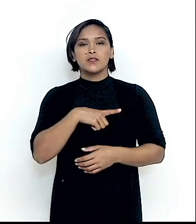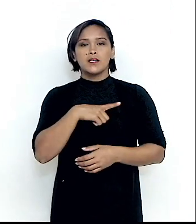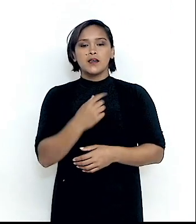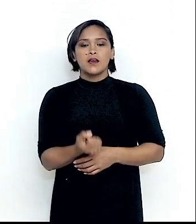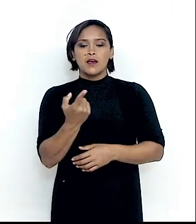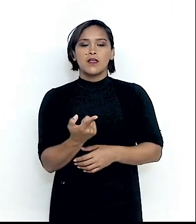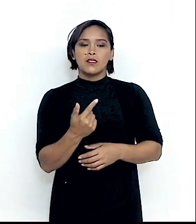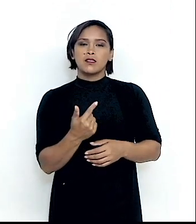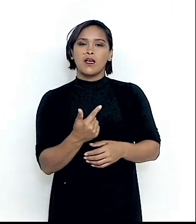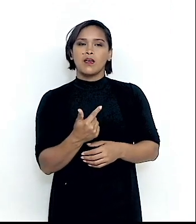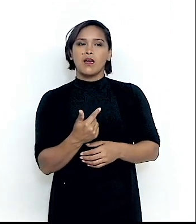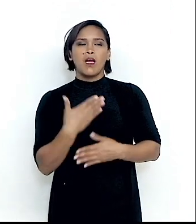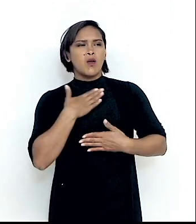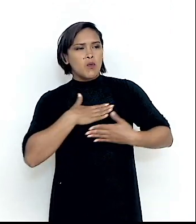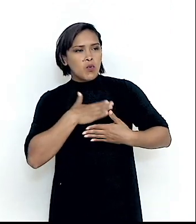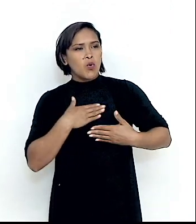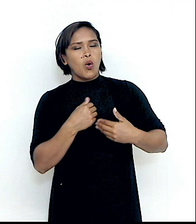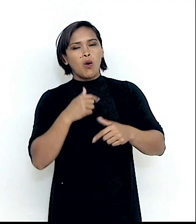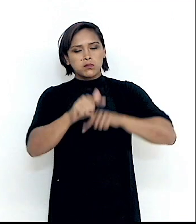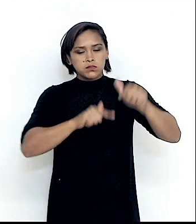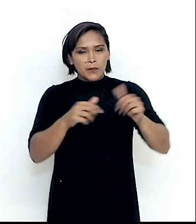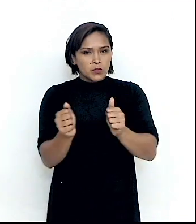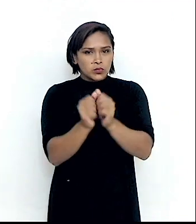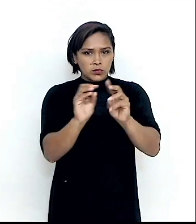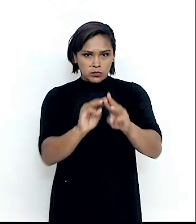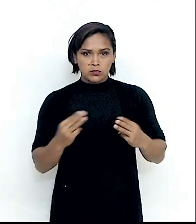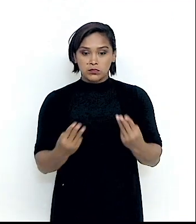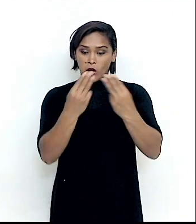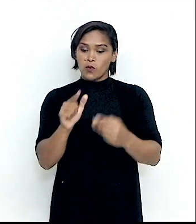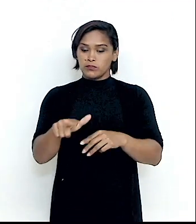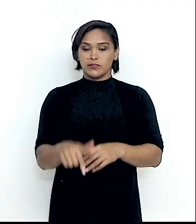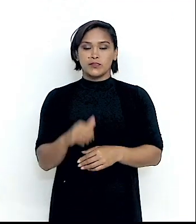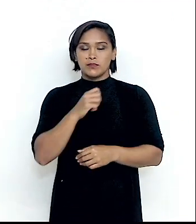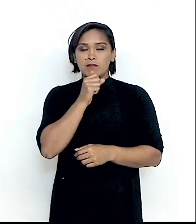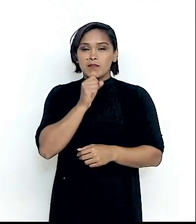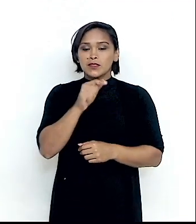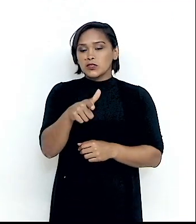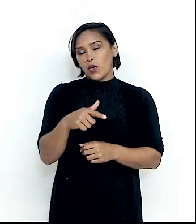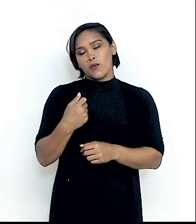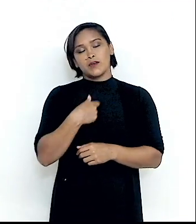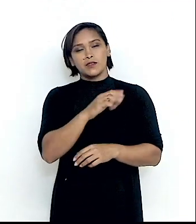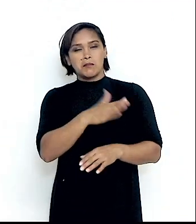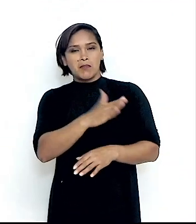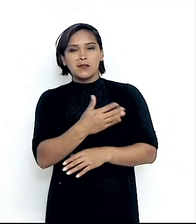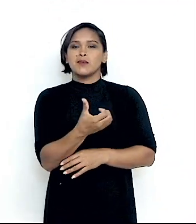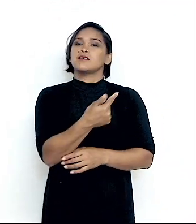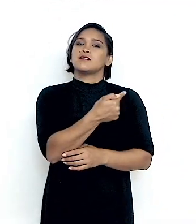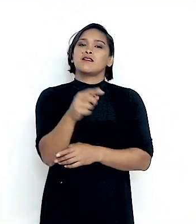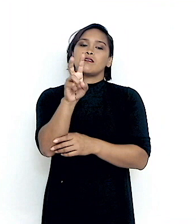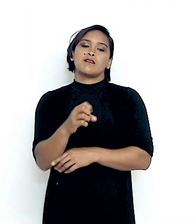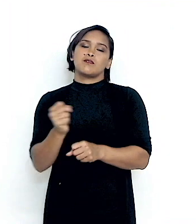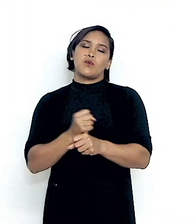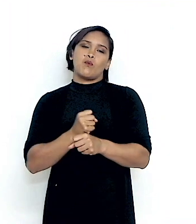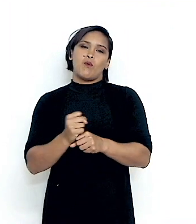afinidade com a ONU. Já uma senhora, as nossas organizações, uma senhora de 75 anos de